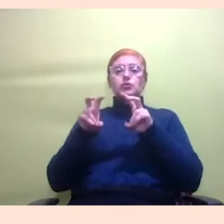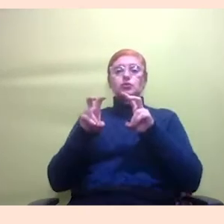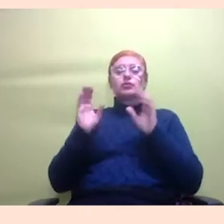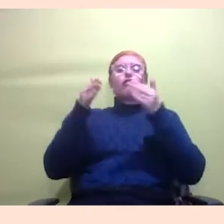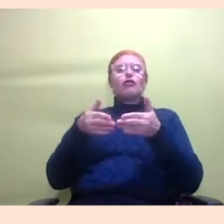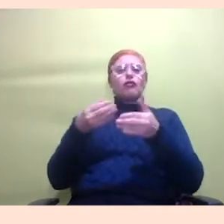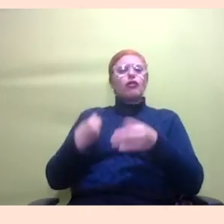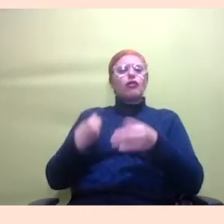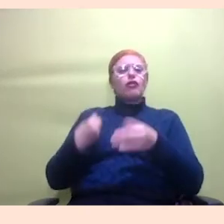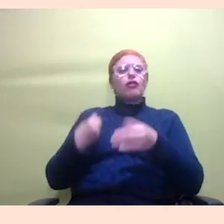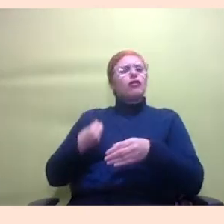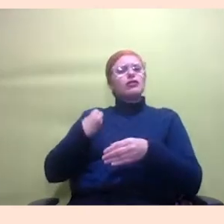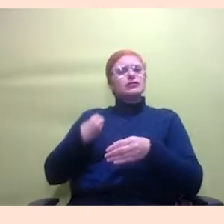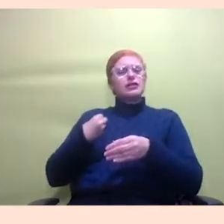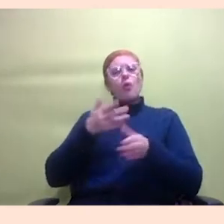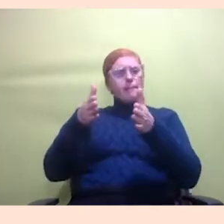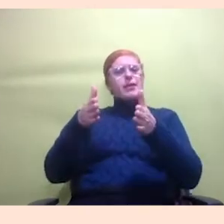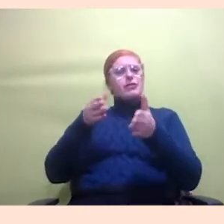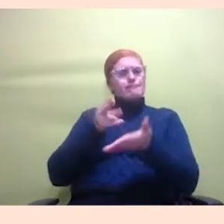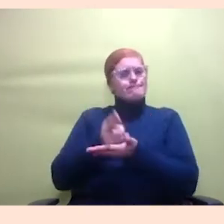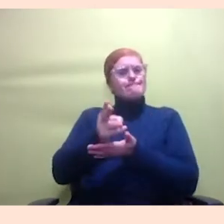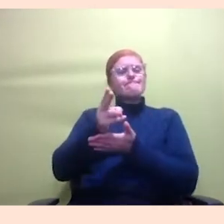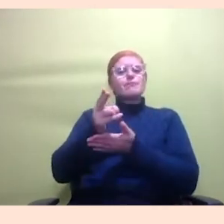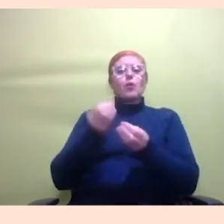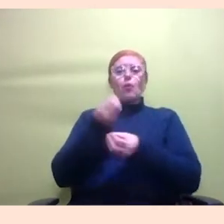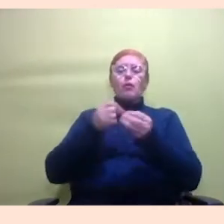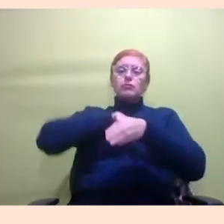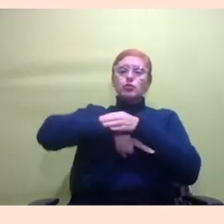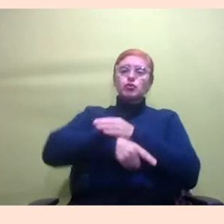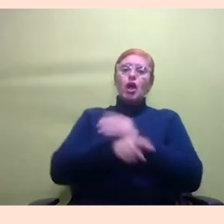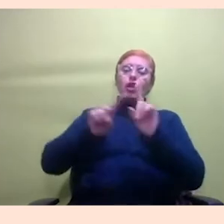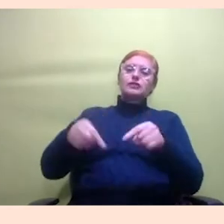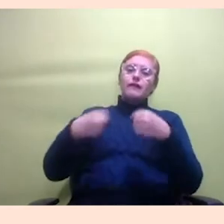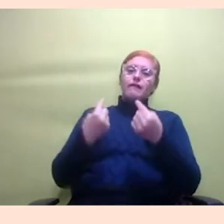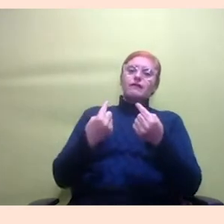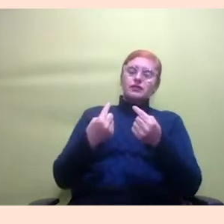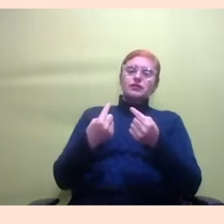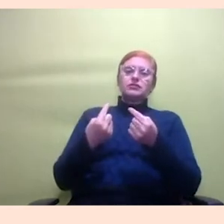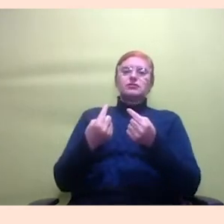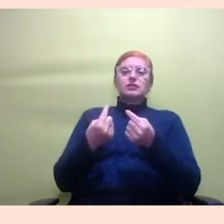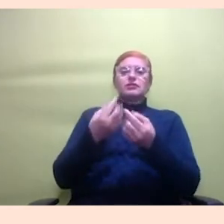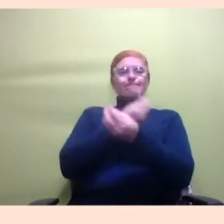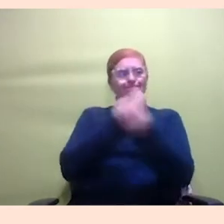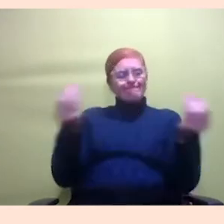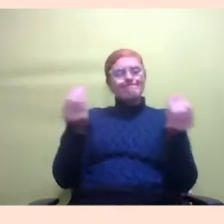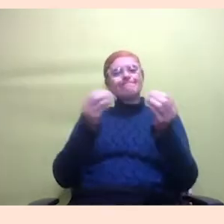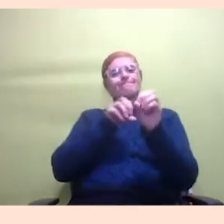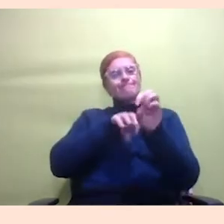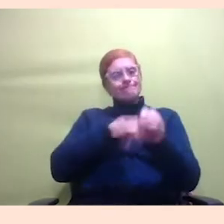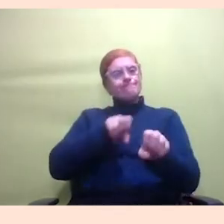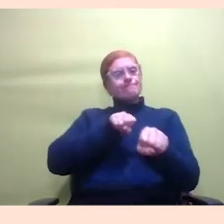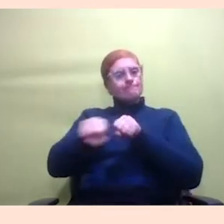trilhar como nós vamos aprofundar o nosso desafio de levar a educação a formação política